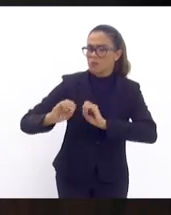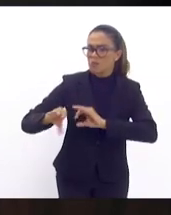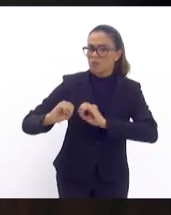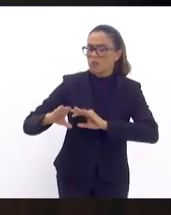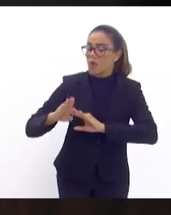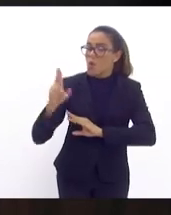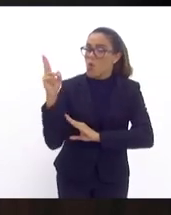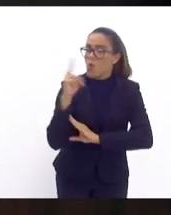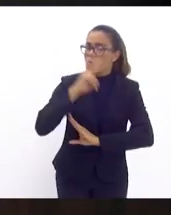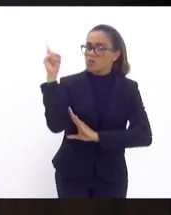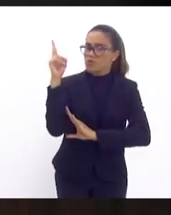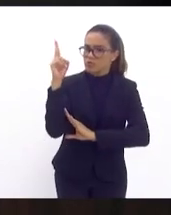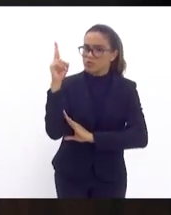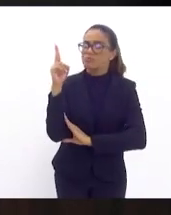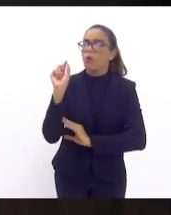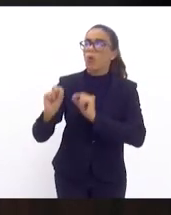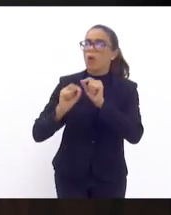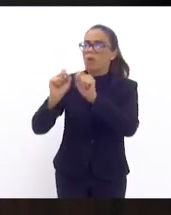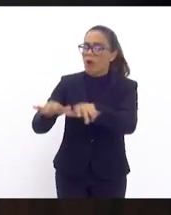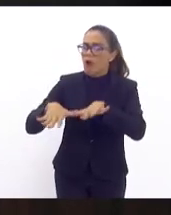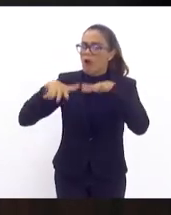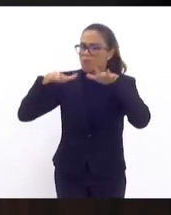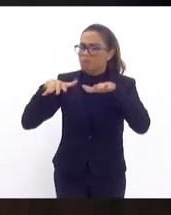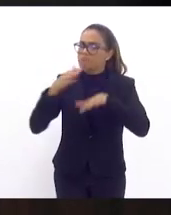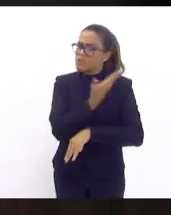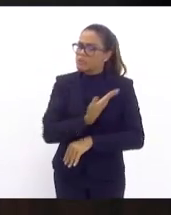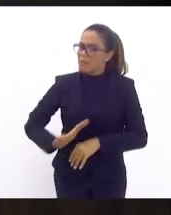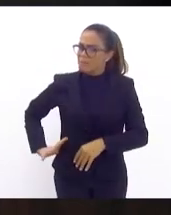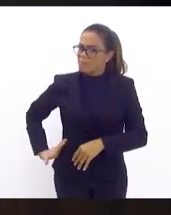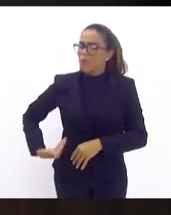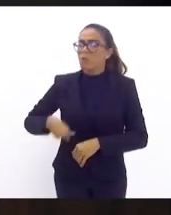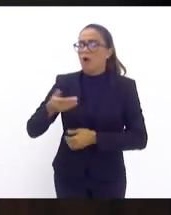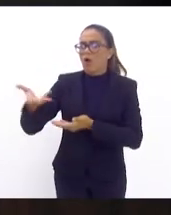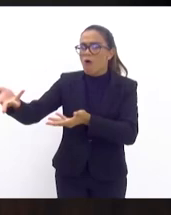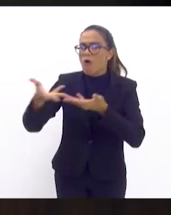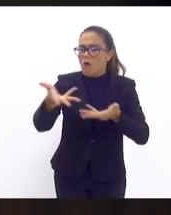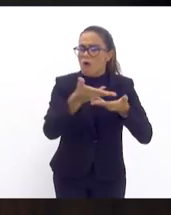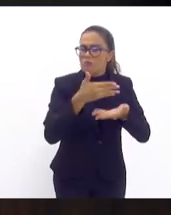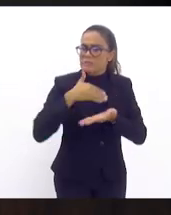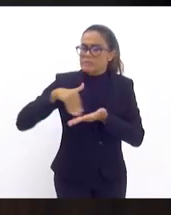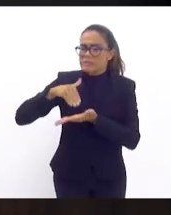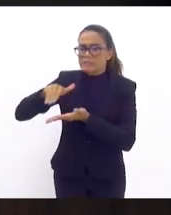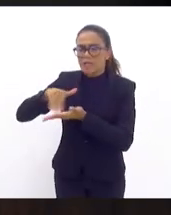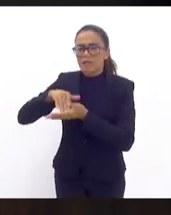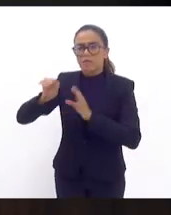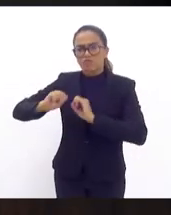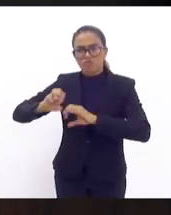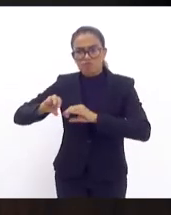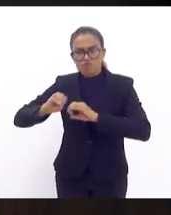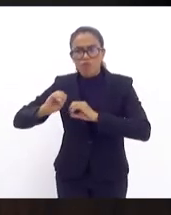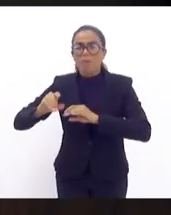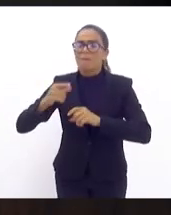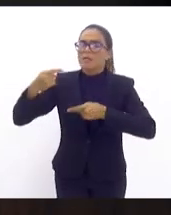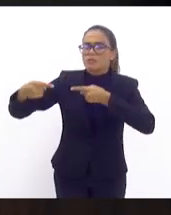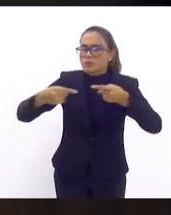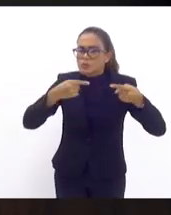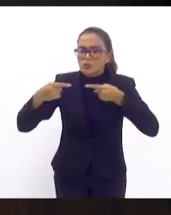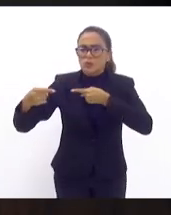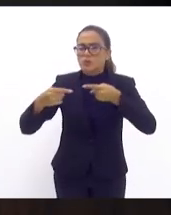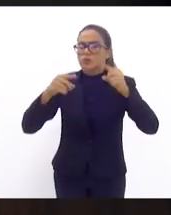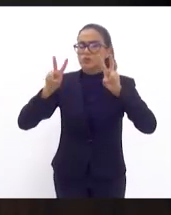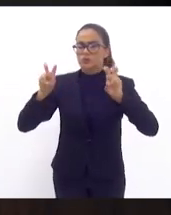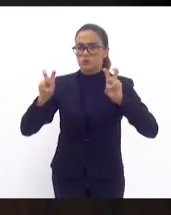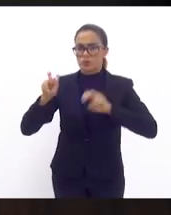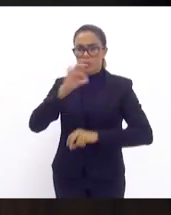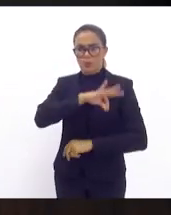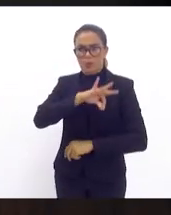caráter de urgência de uma audiência pública convidando a secretária de educação para discutir essa questão do piso salarial porque a